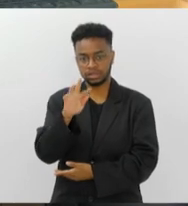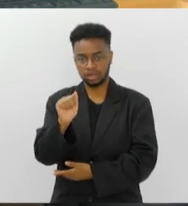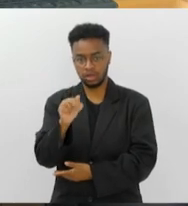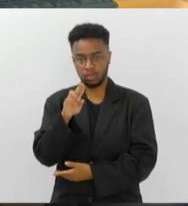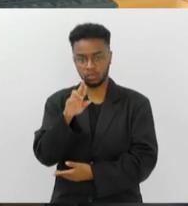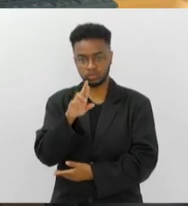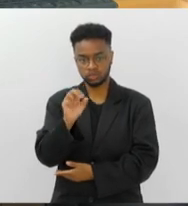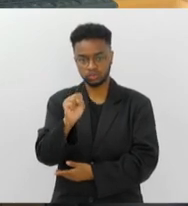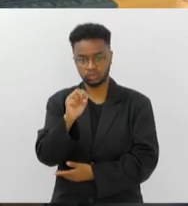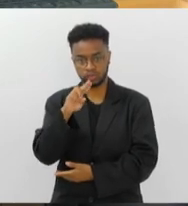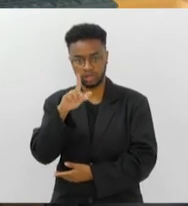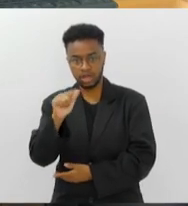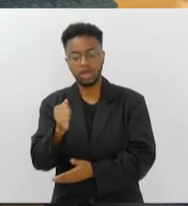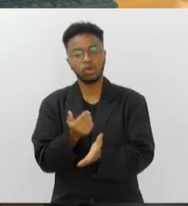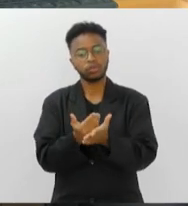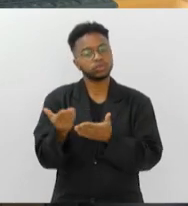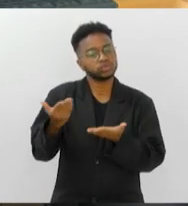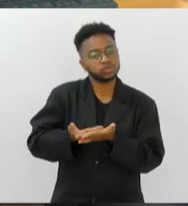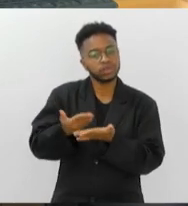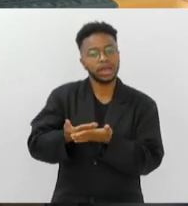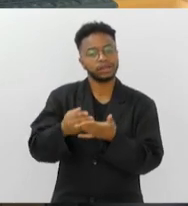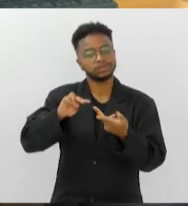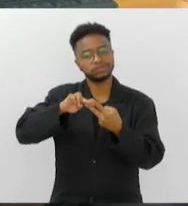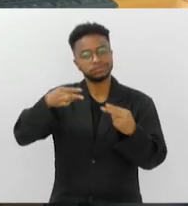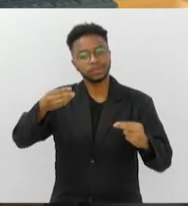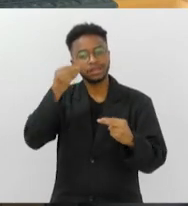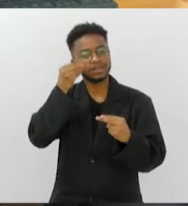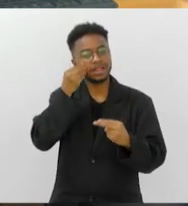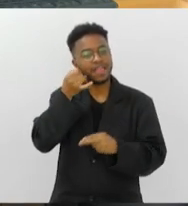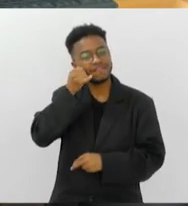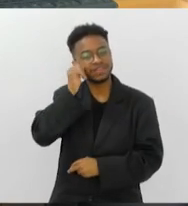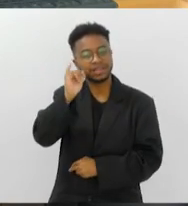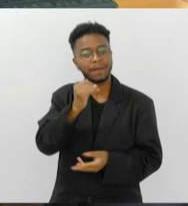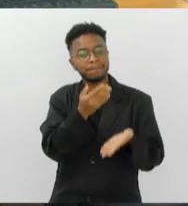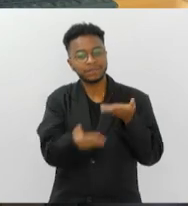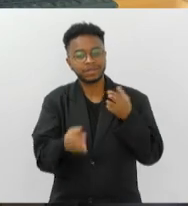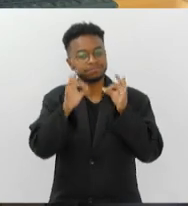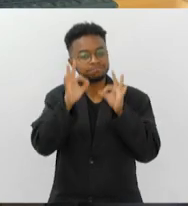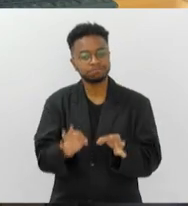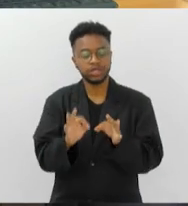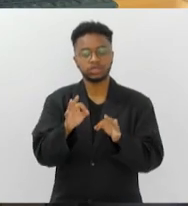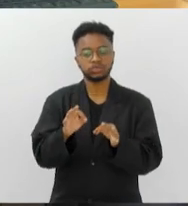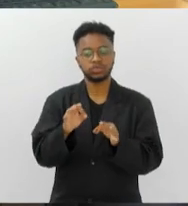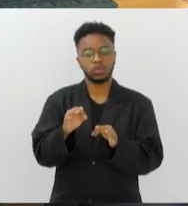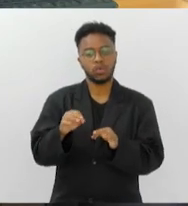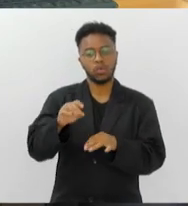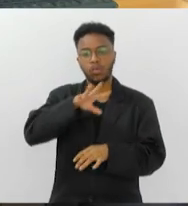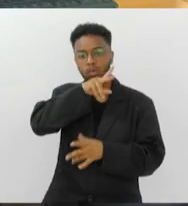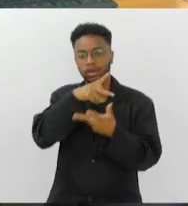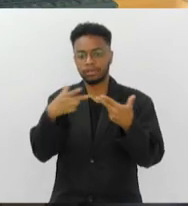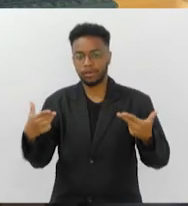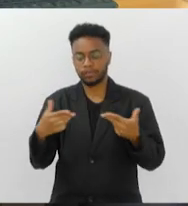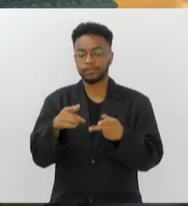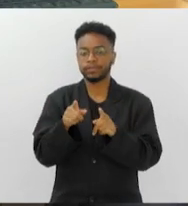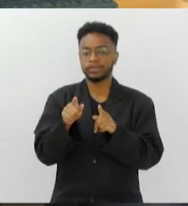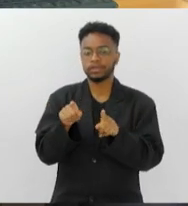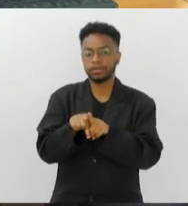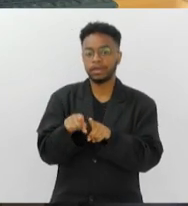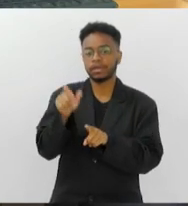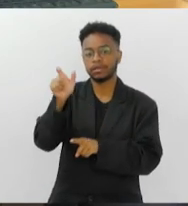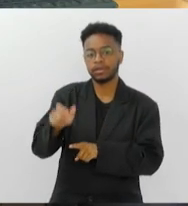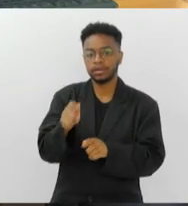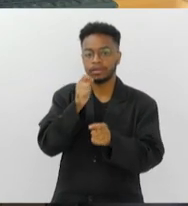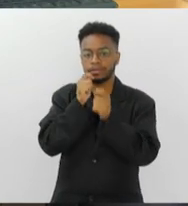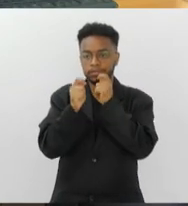genético, o primeiro do país numa tentativa de evitar a perda definitiva dessa espécie. O repórter Paulo Vítor Viviane vai nos